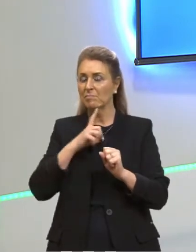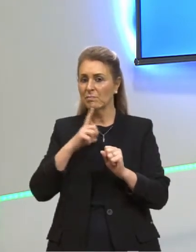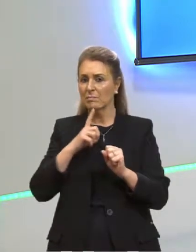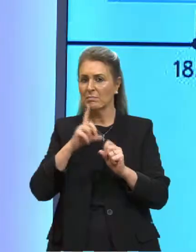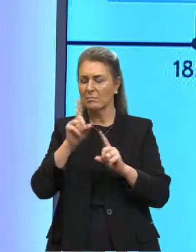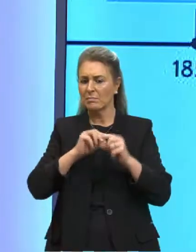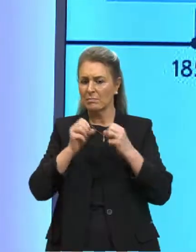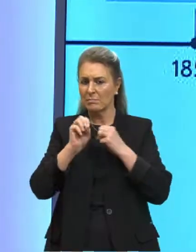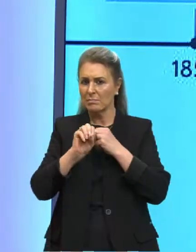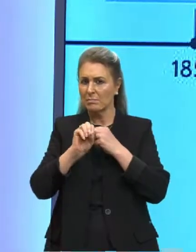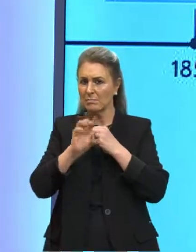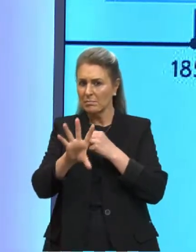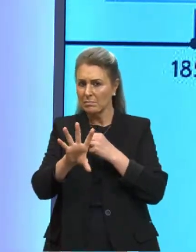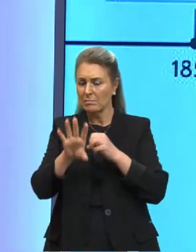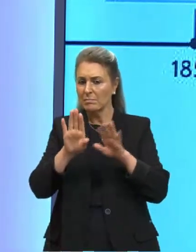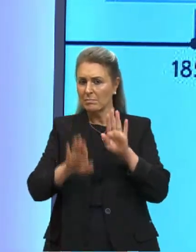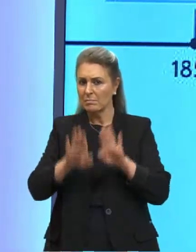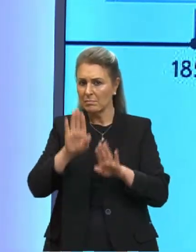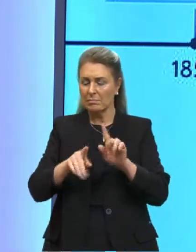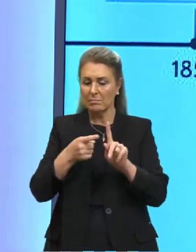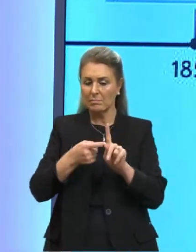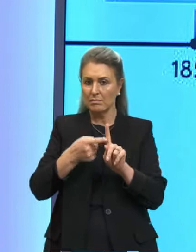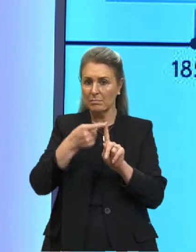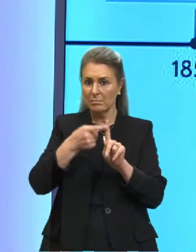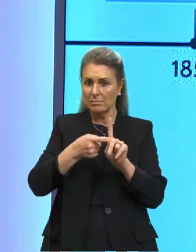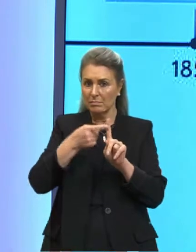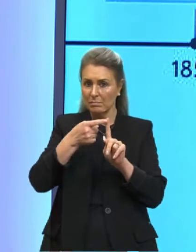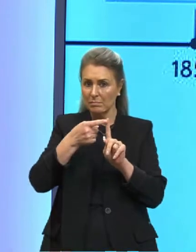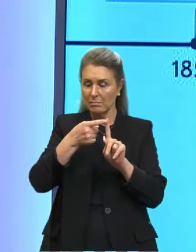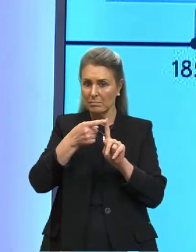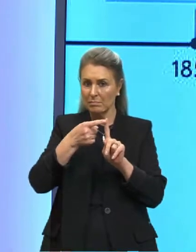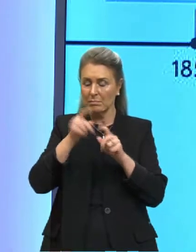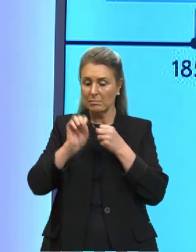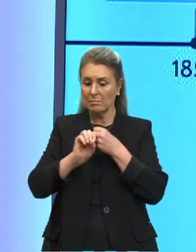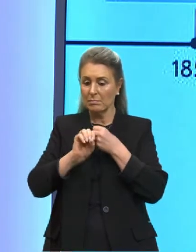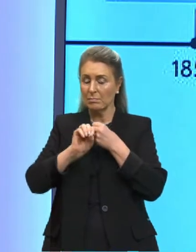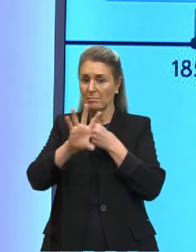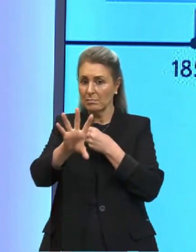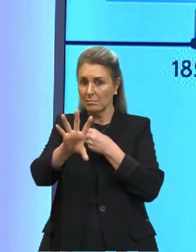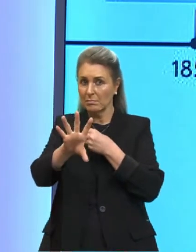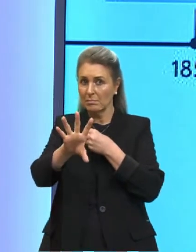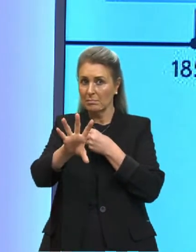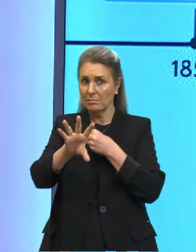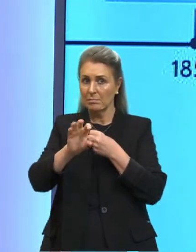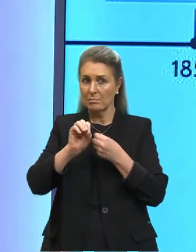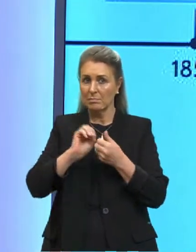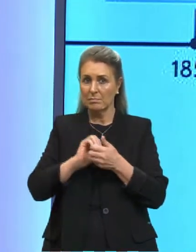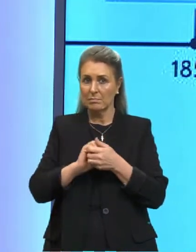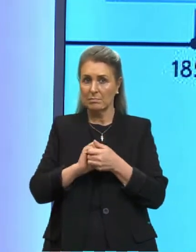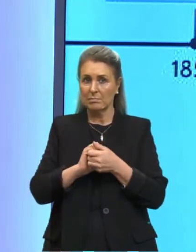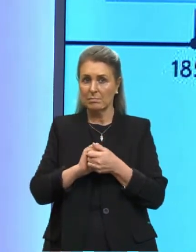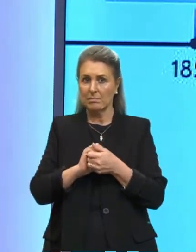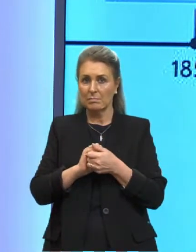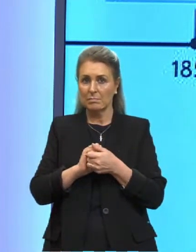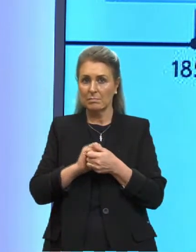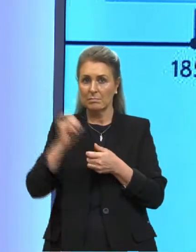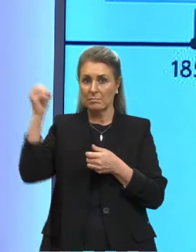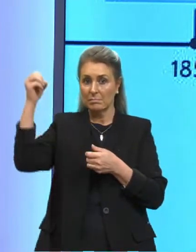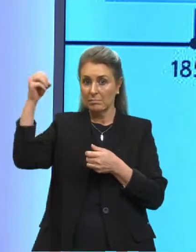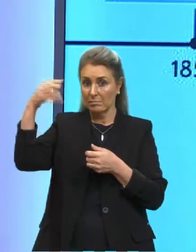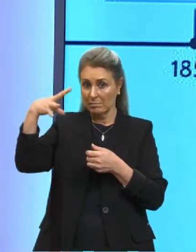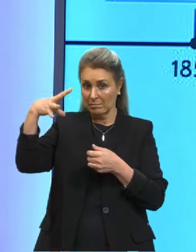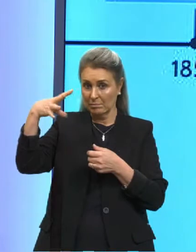de emissão que depende da temperatura, ou seja, ele emite luz, ele